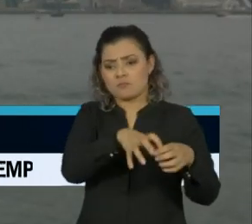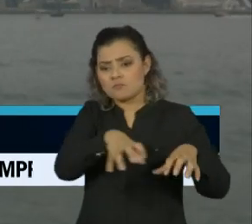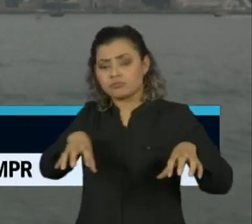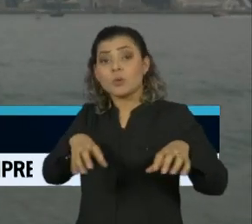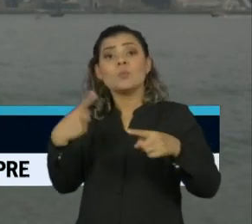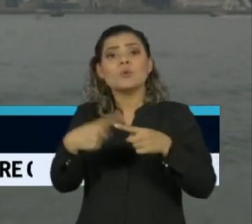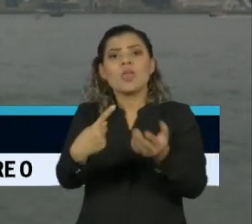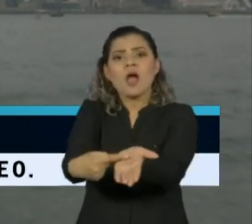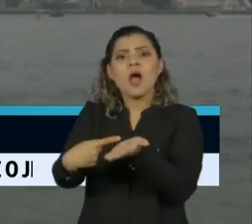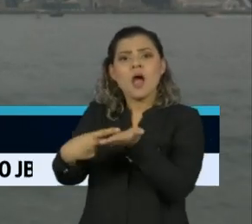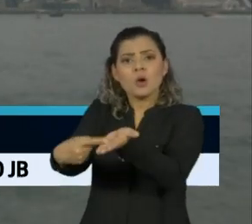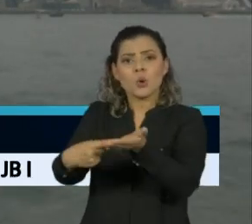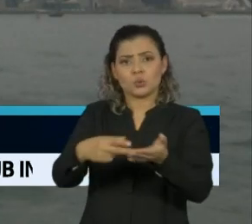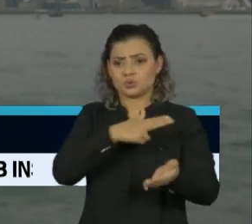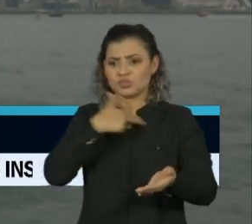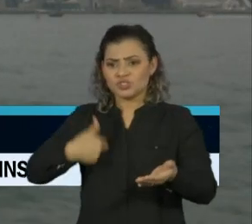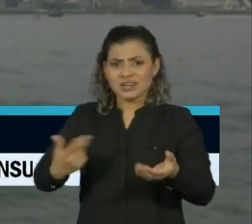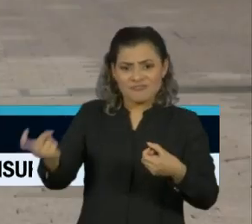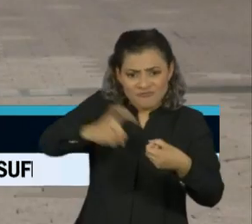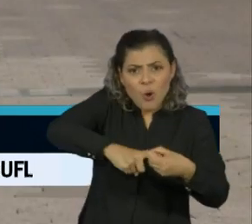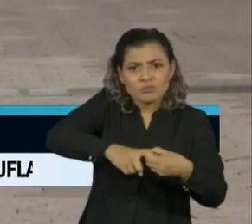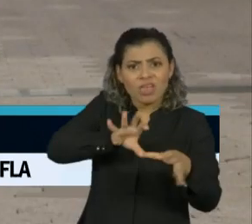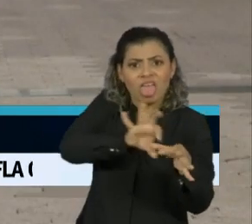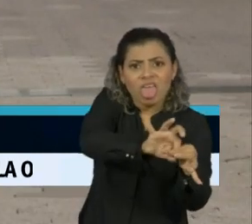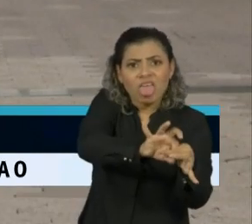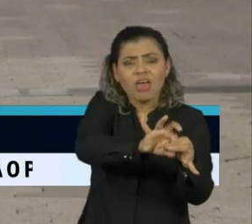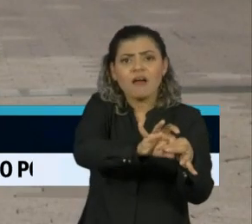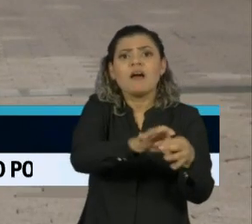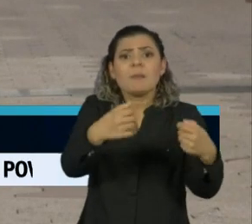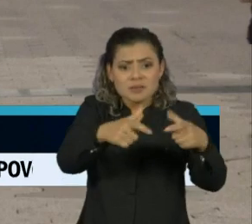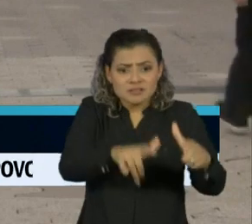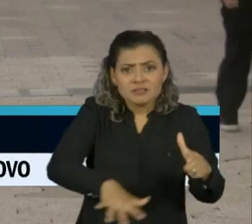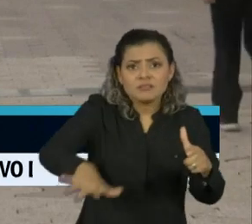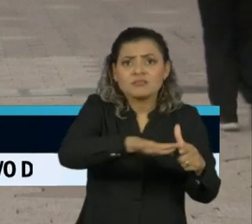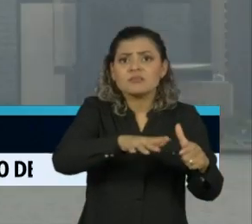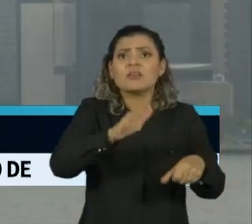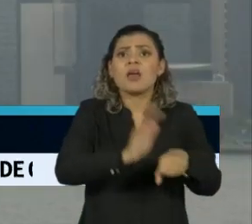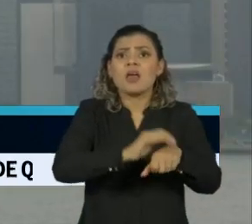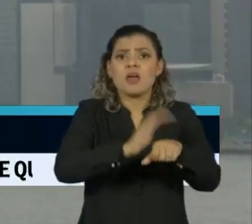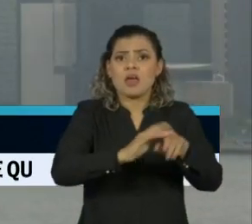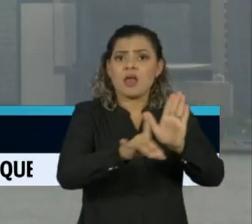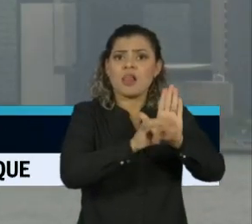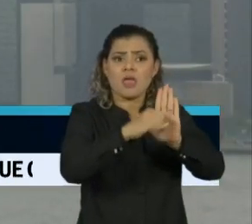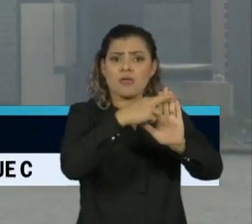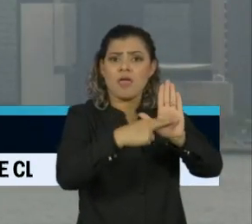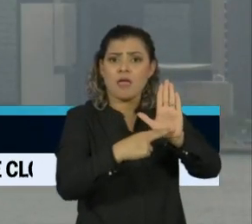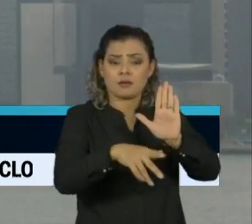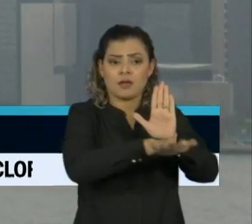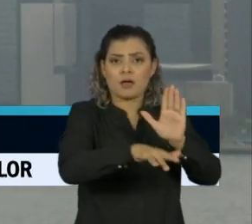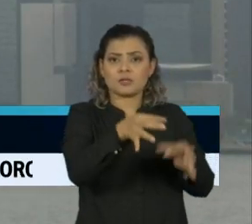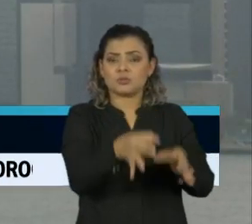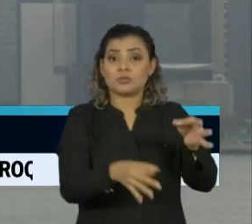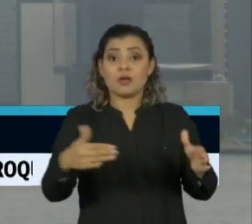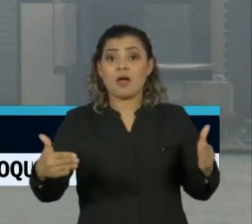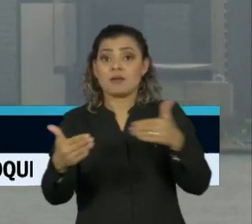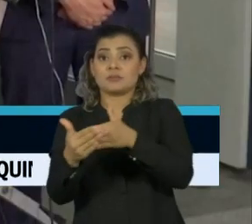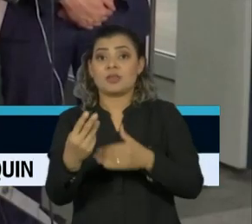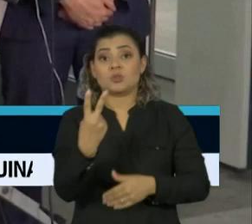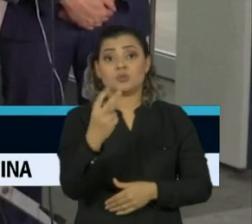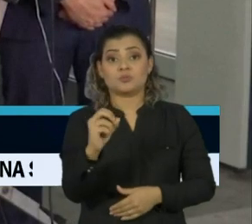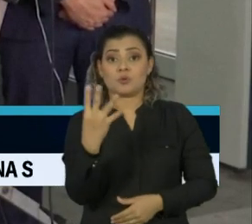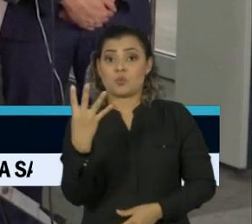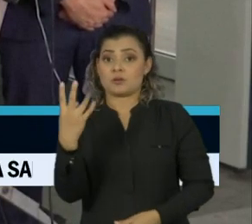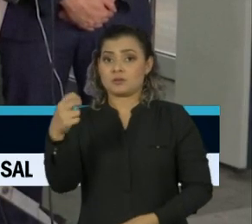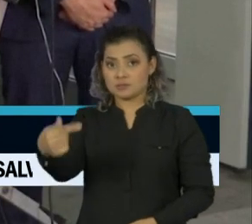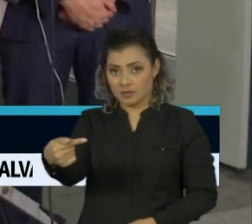acordo de devolução à China determina que o território deverá manter as próprias leis e poder judiciário até 2047.